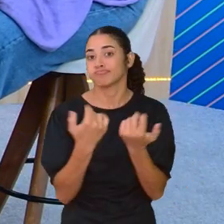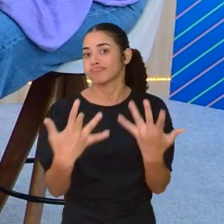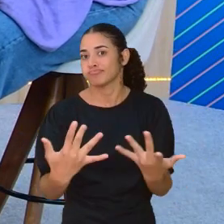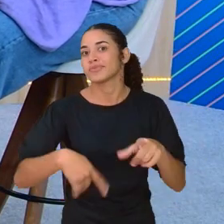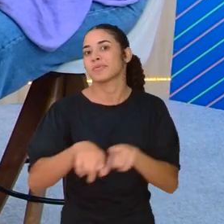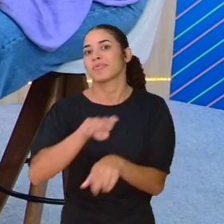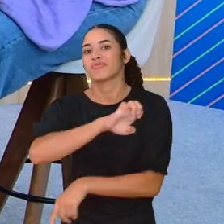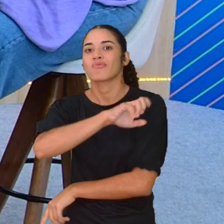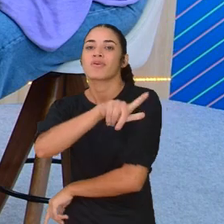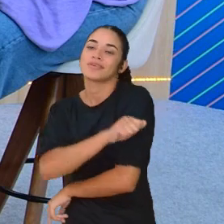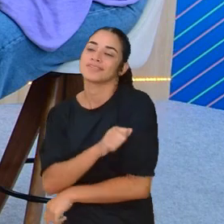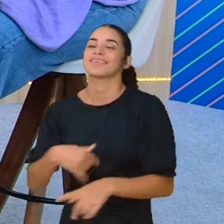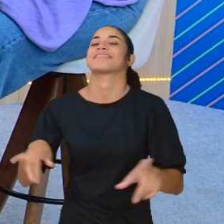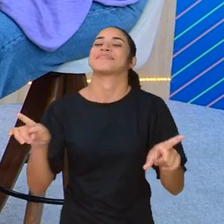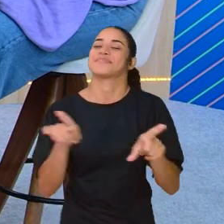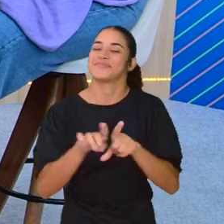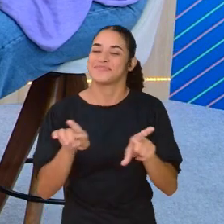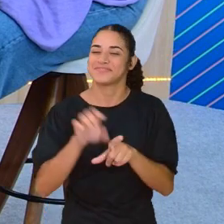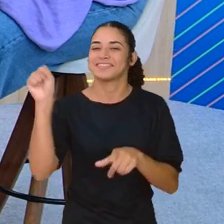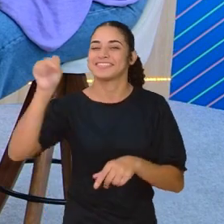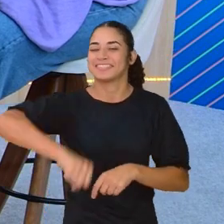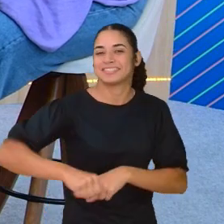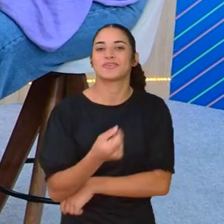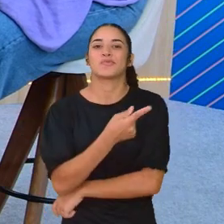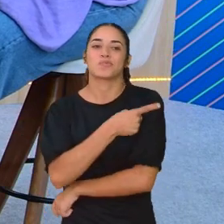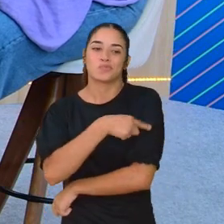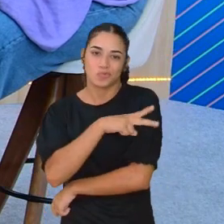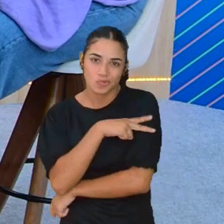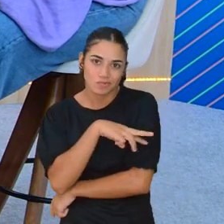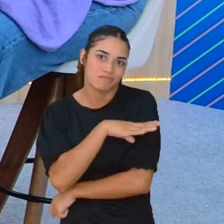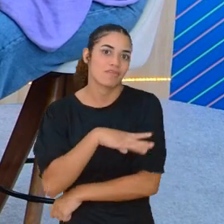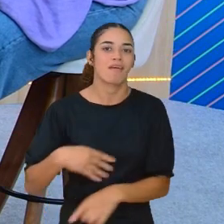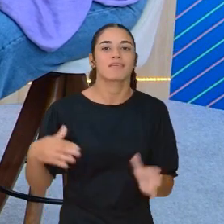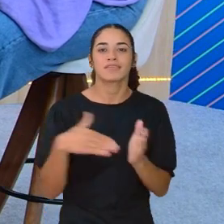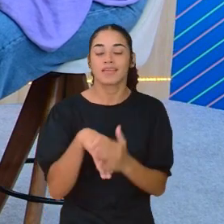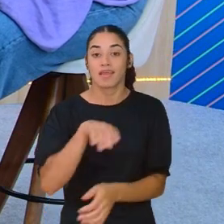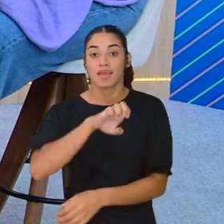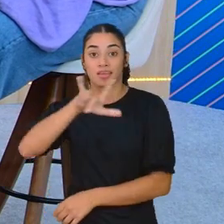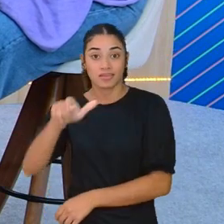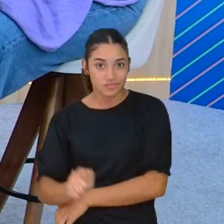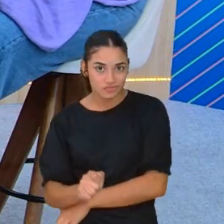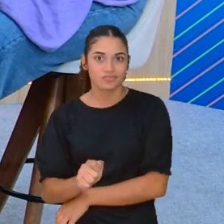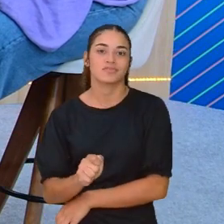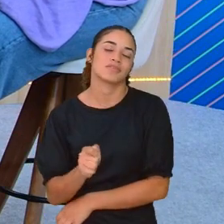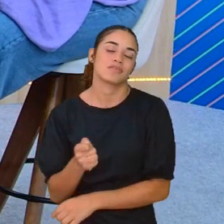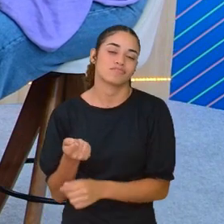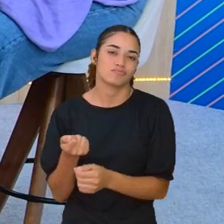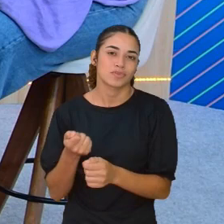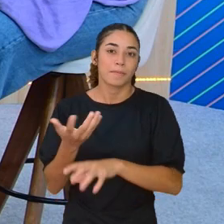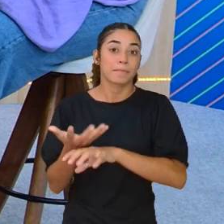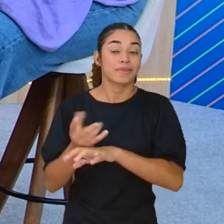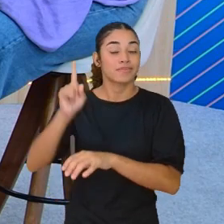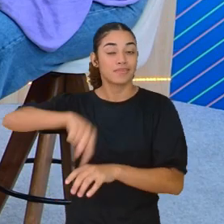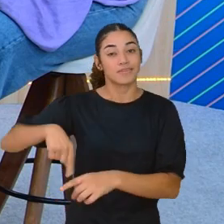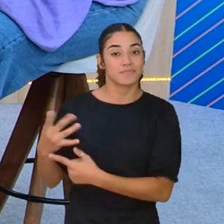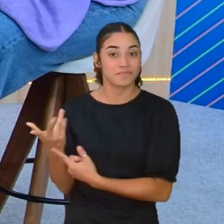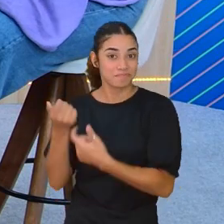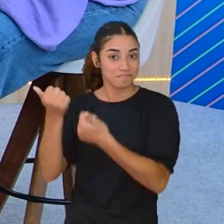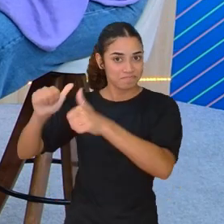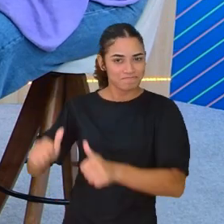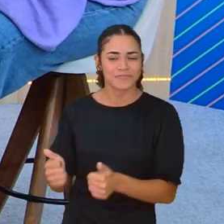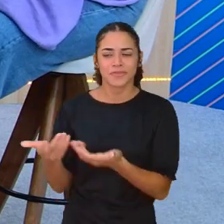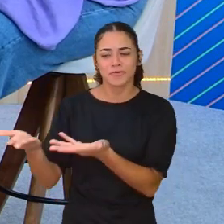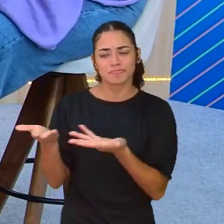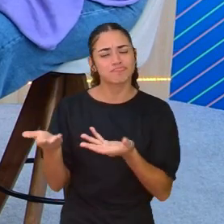também, não é? Também. Do Fundamental 2 e do EJA, com componentes de artes. E nós trouxemos ela aqui